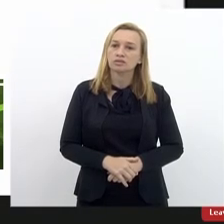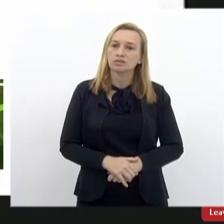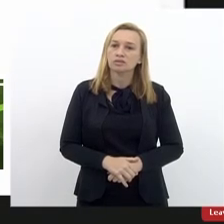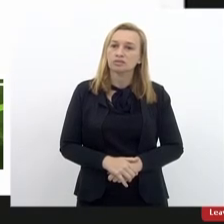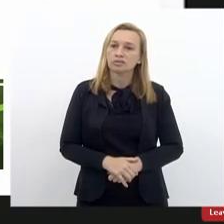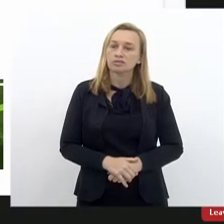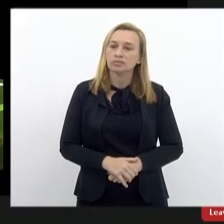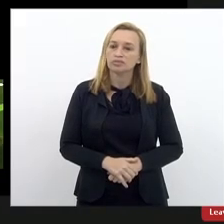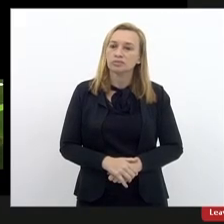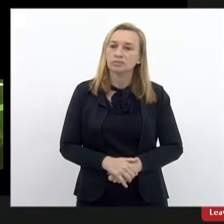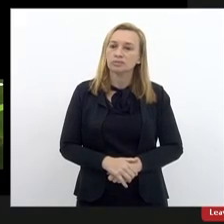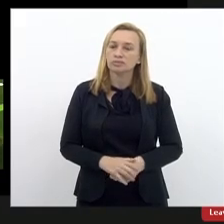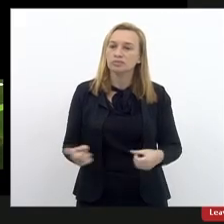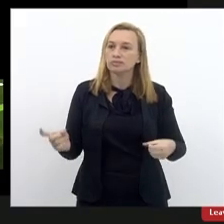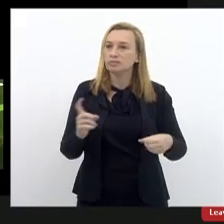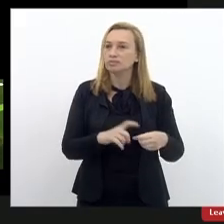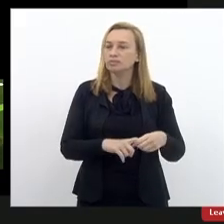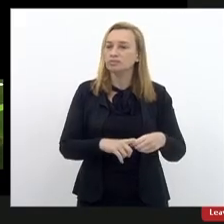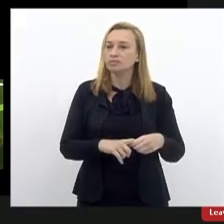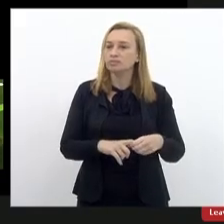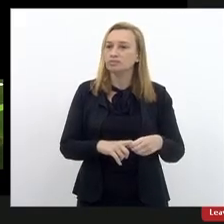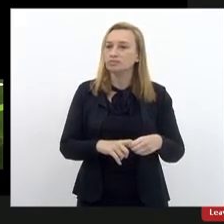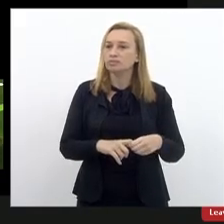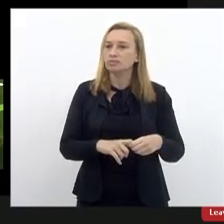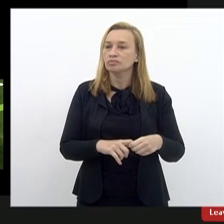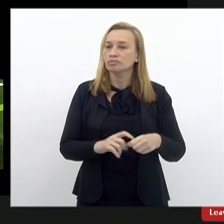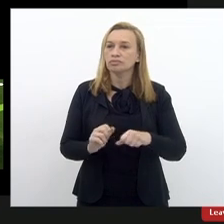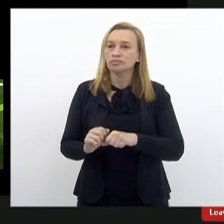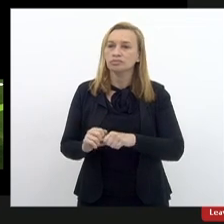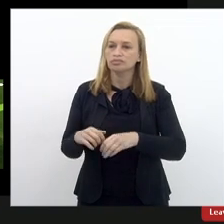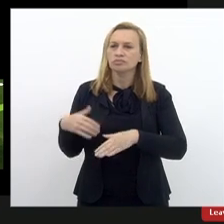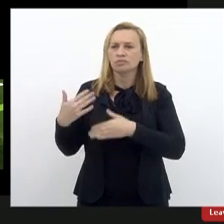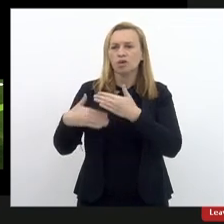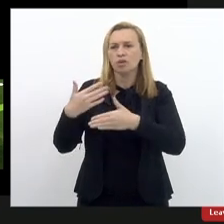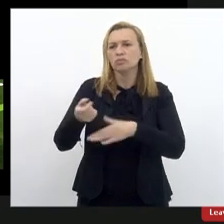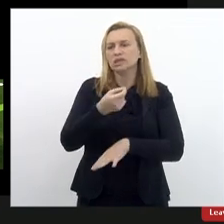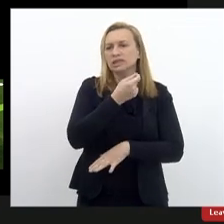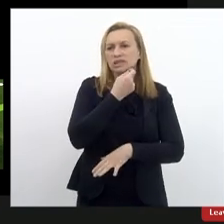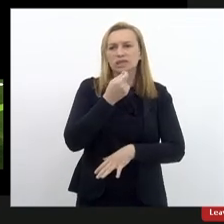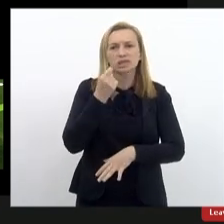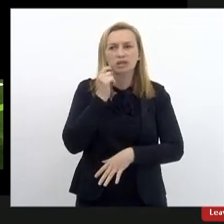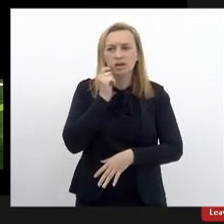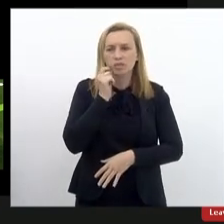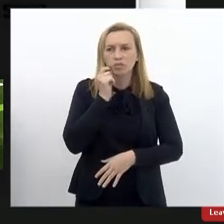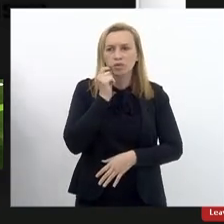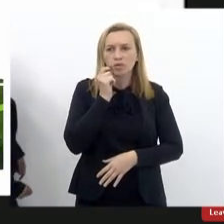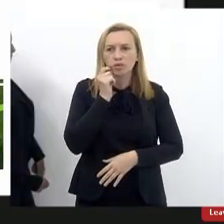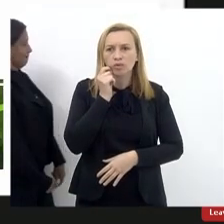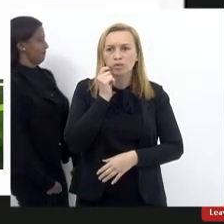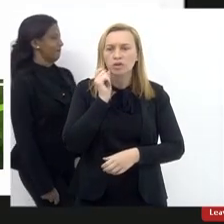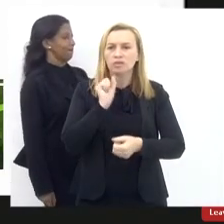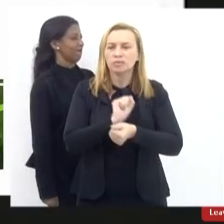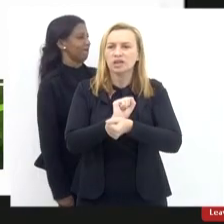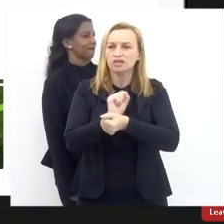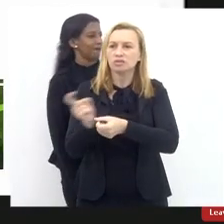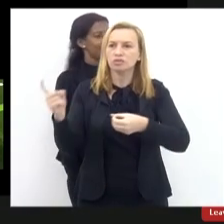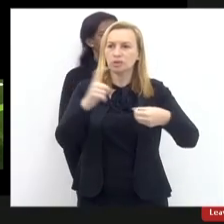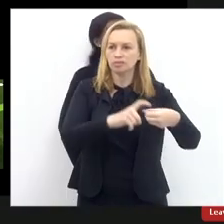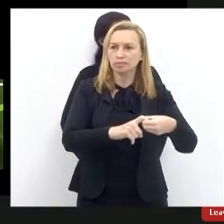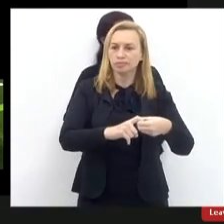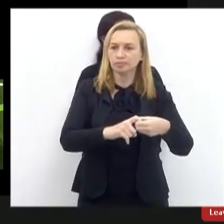Aí voltou. Ao longo... De setembro... Apagou, se não me equivoco.